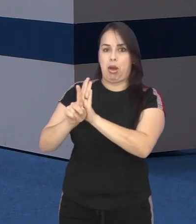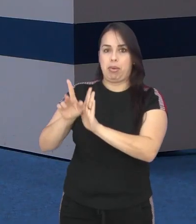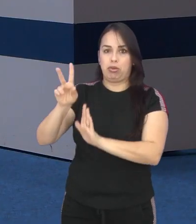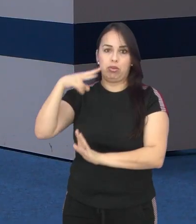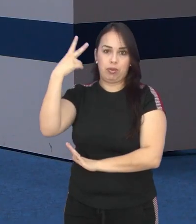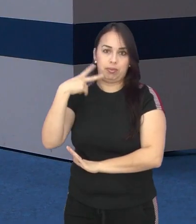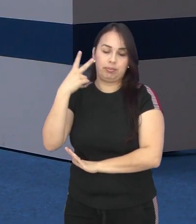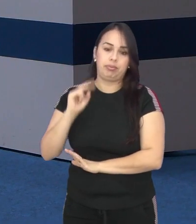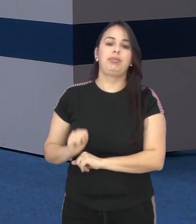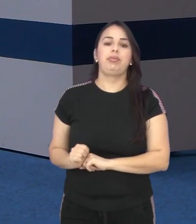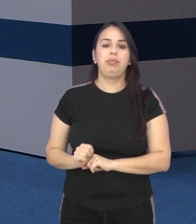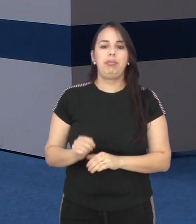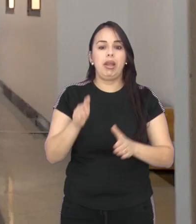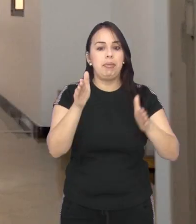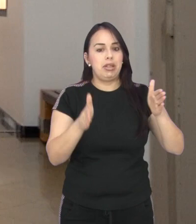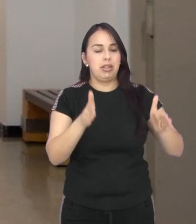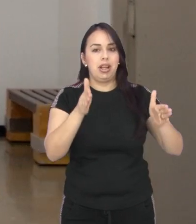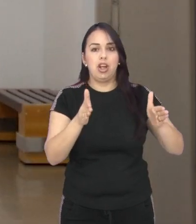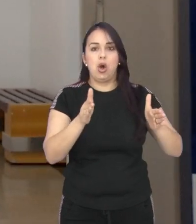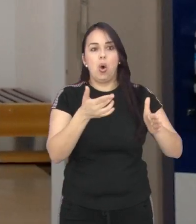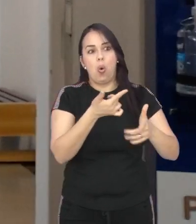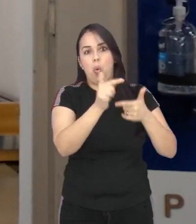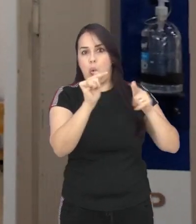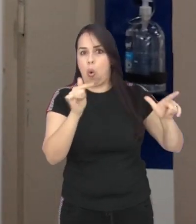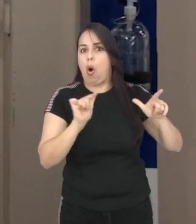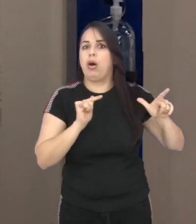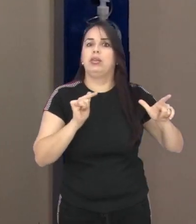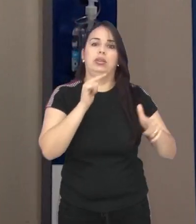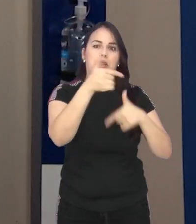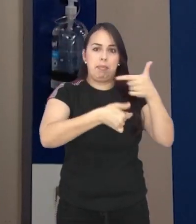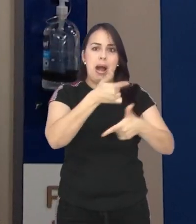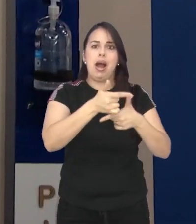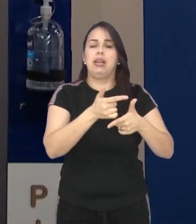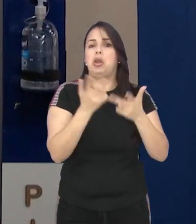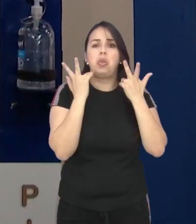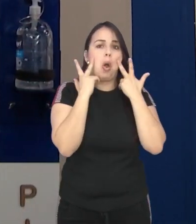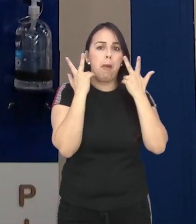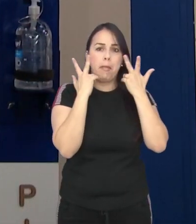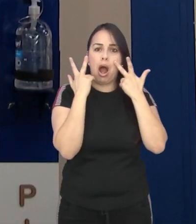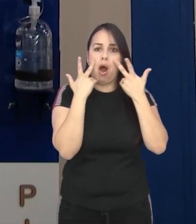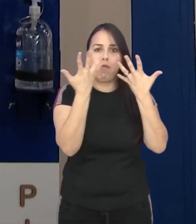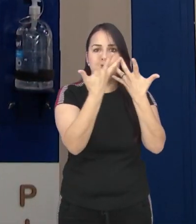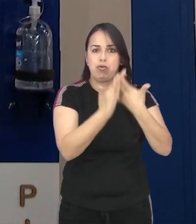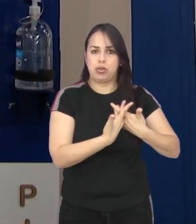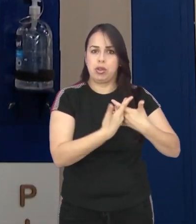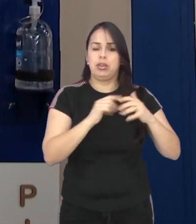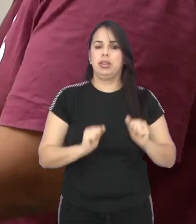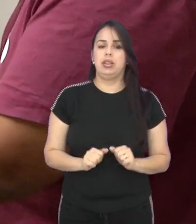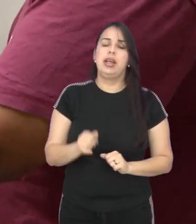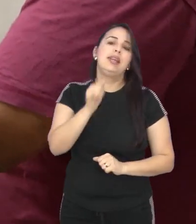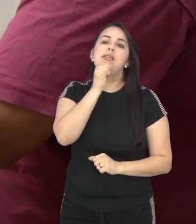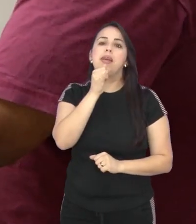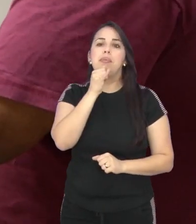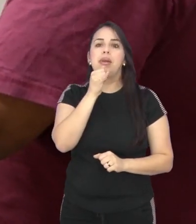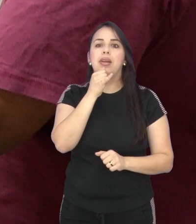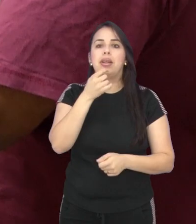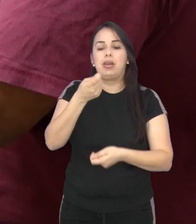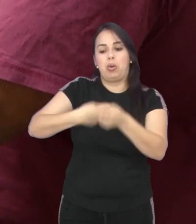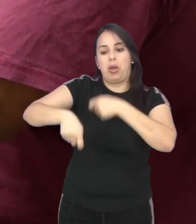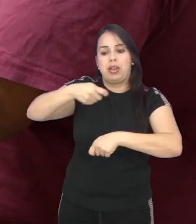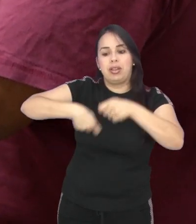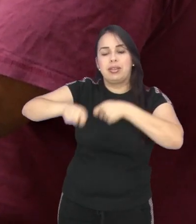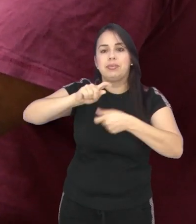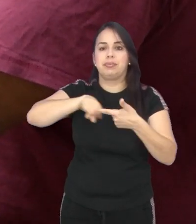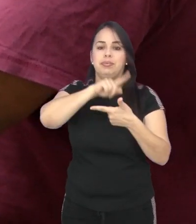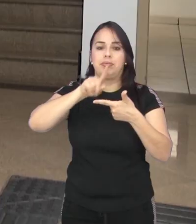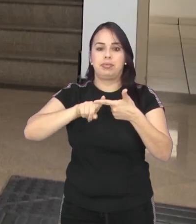legislativas. Durante esse período, todos os outros serviços da Câmara funcionam normalmente, como o trabalho dos setores